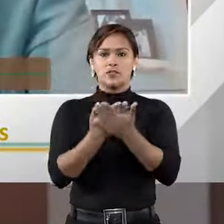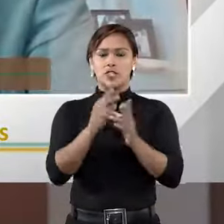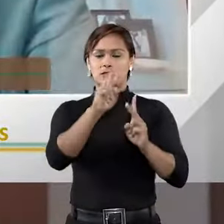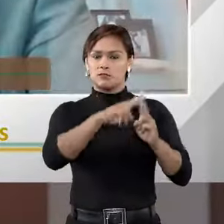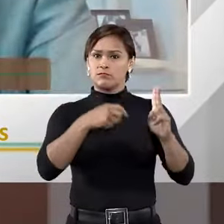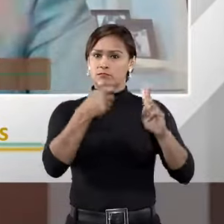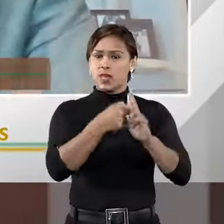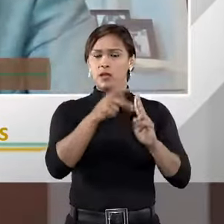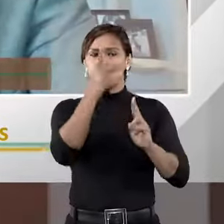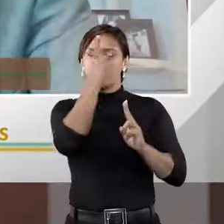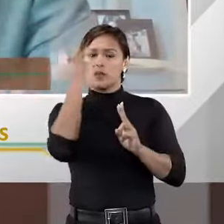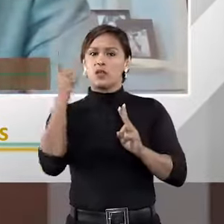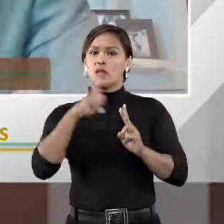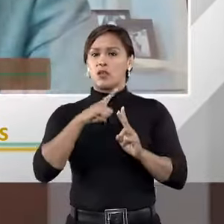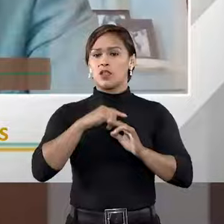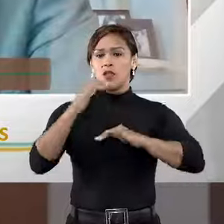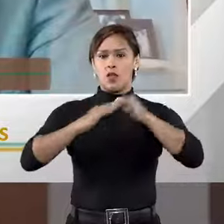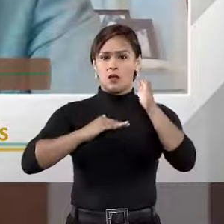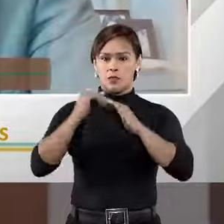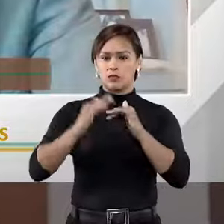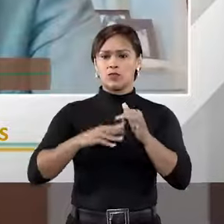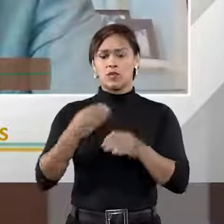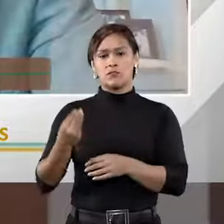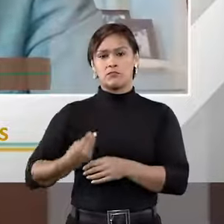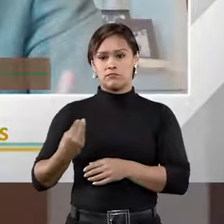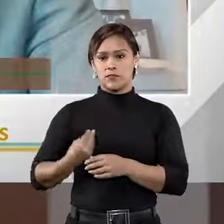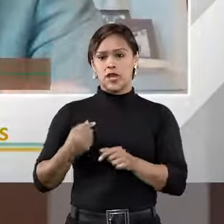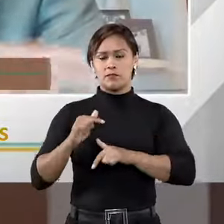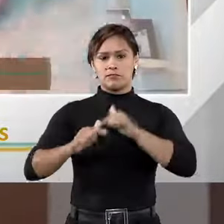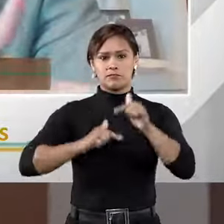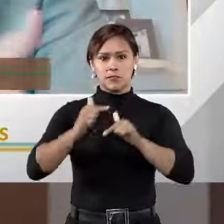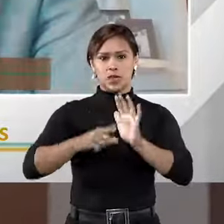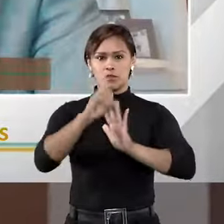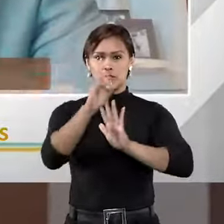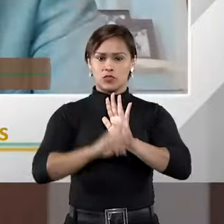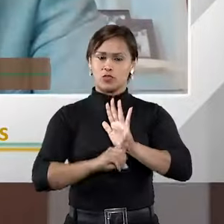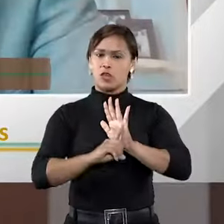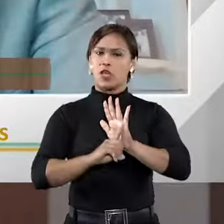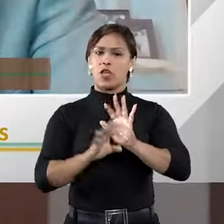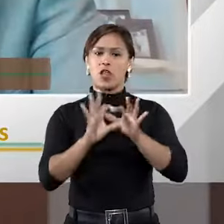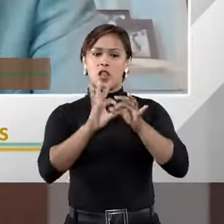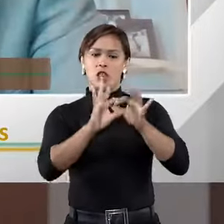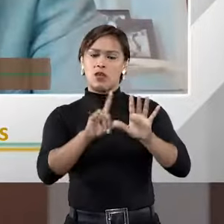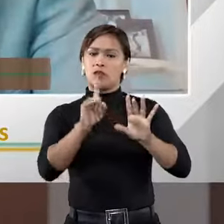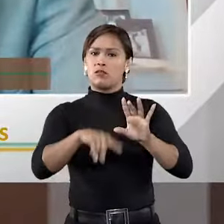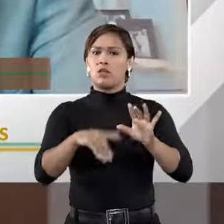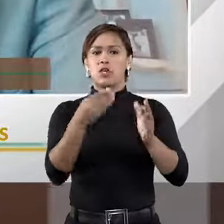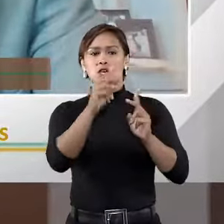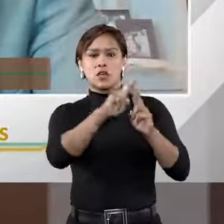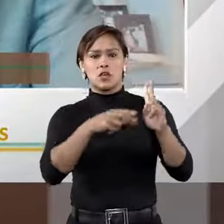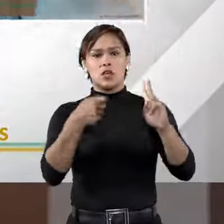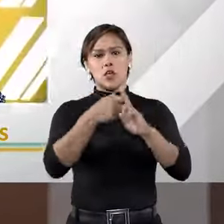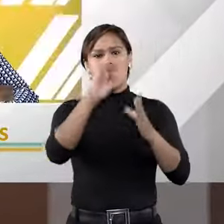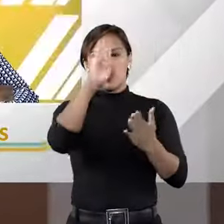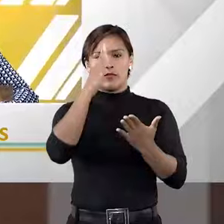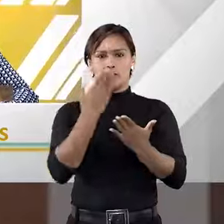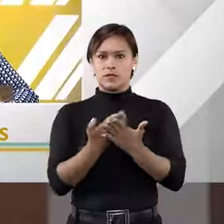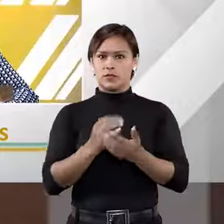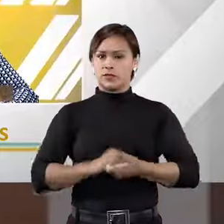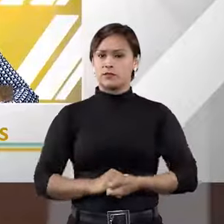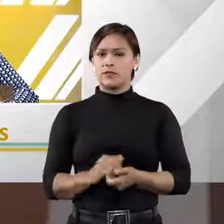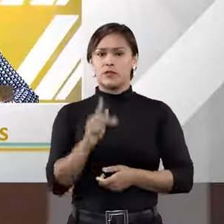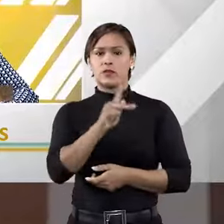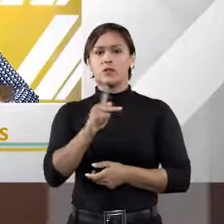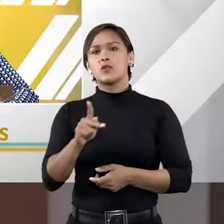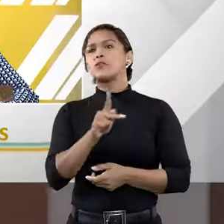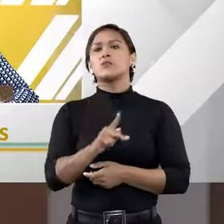basta alguém, claro, na capacidade para exercício dos seus direitos idôneo e de confiança das partes. Professor